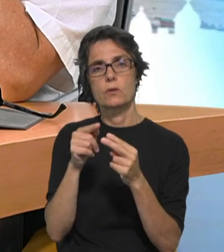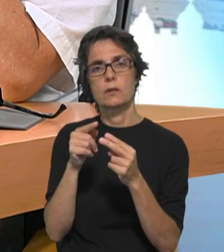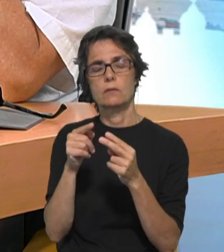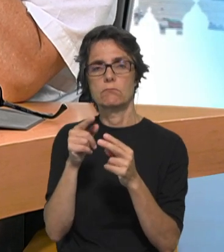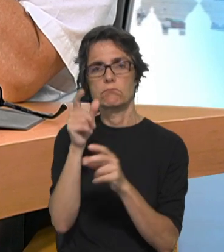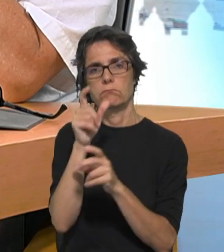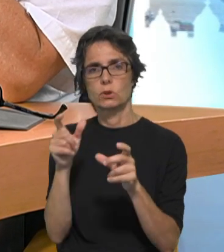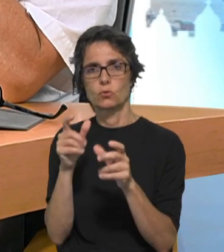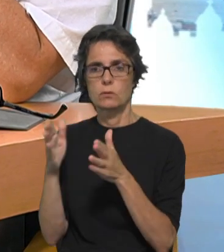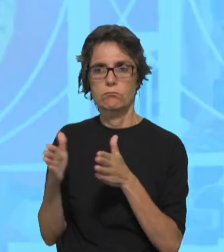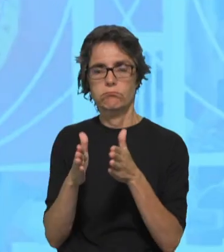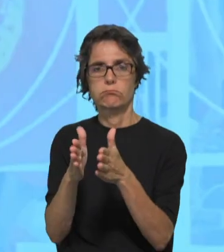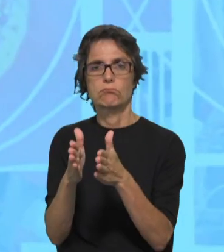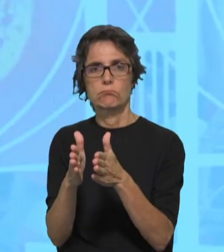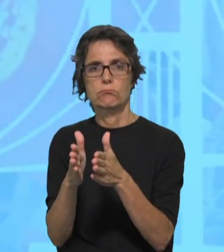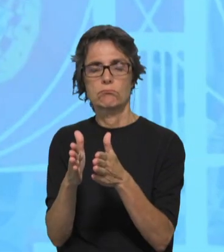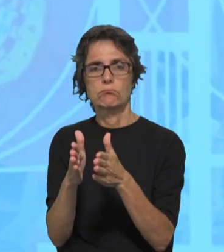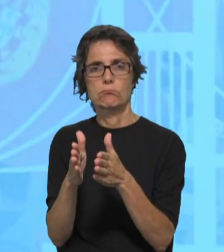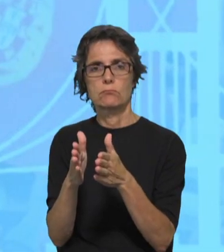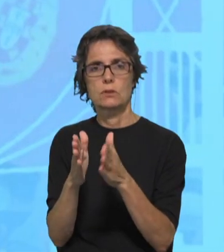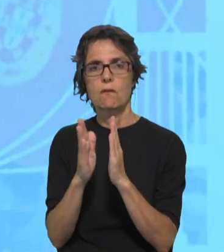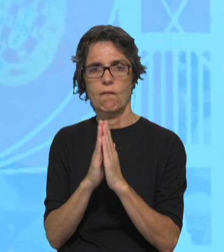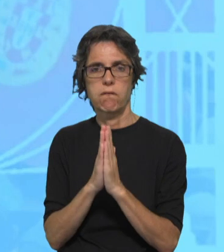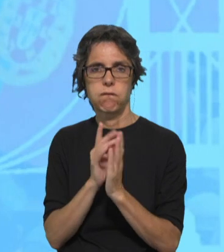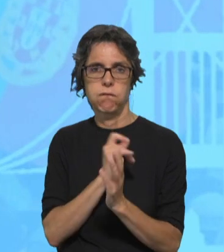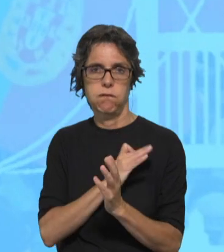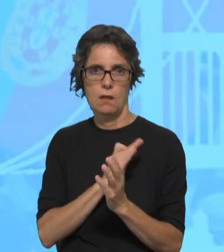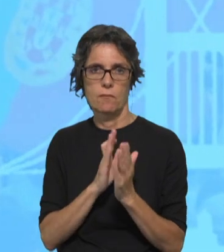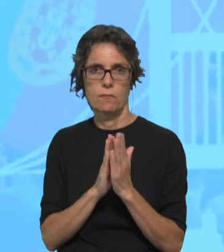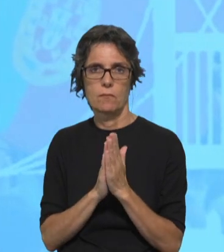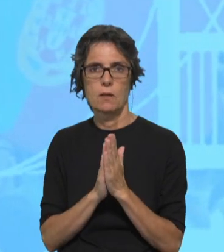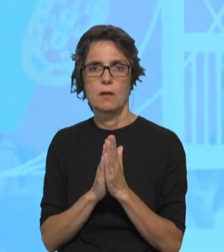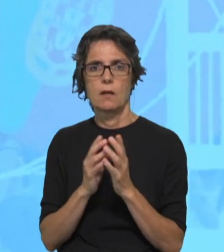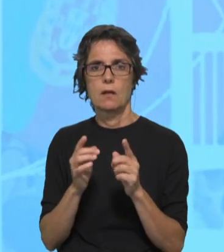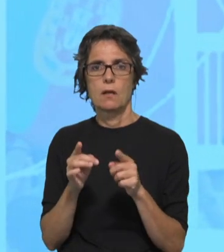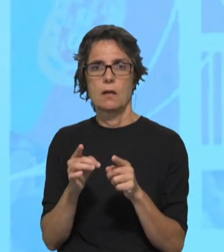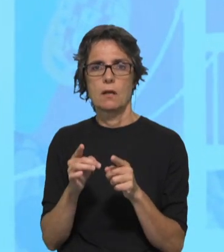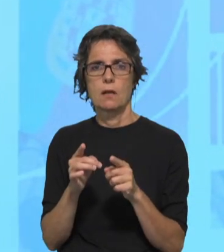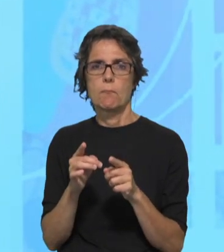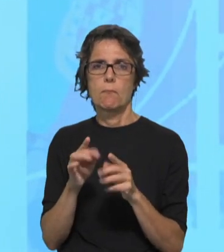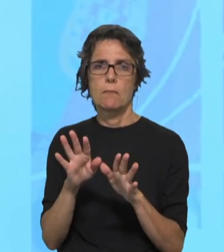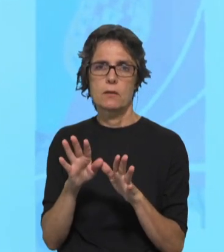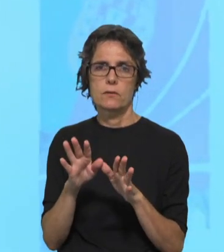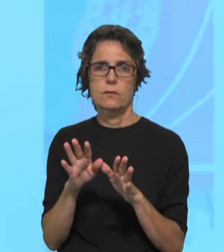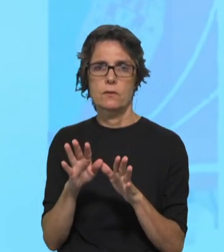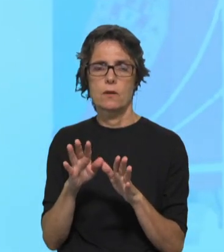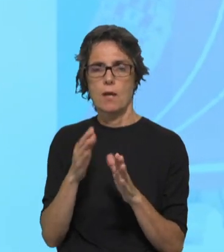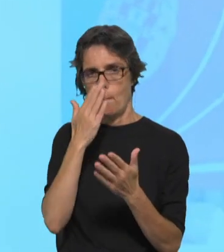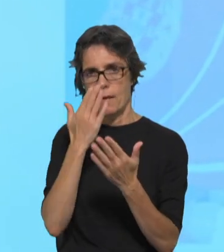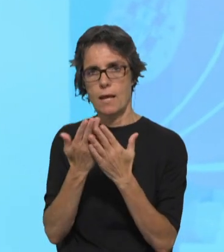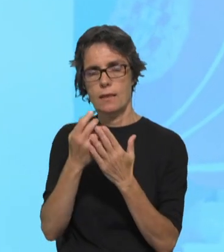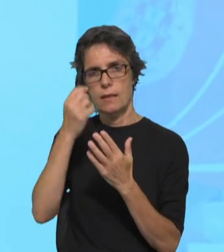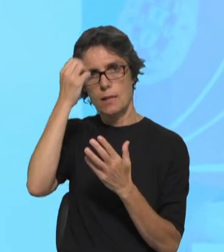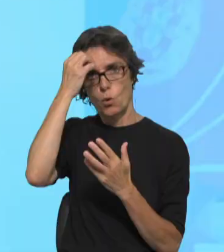não são inteiramente coincidentes, mas nesta percepção do mundo é crucial também este